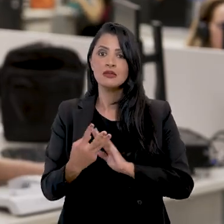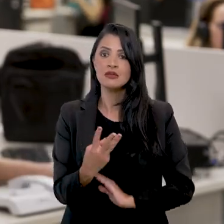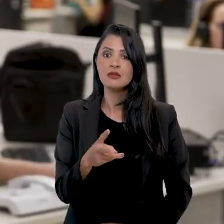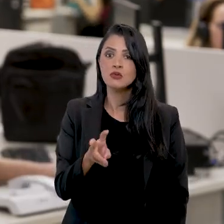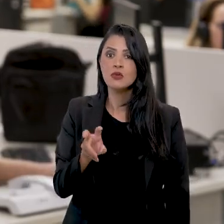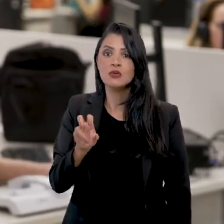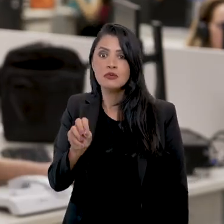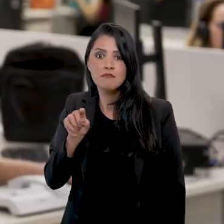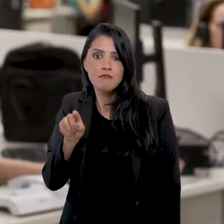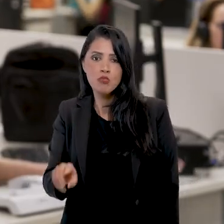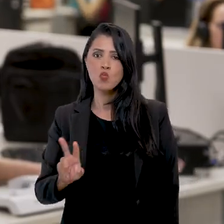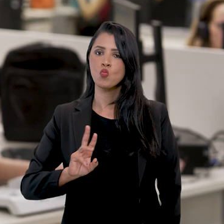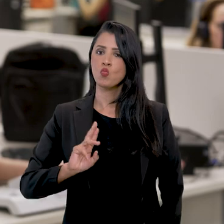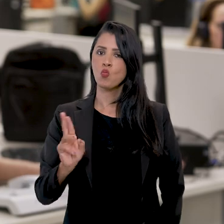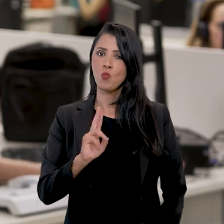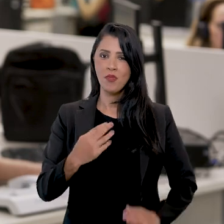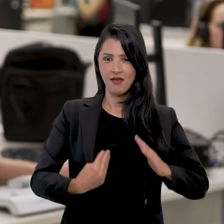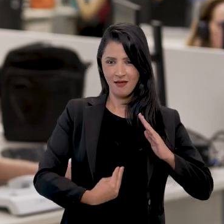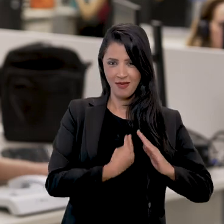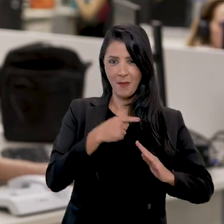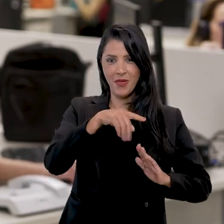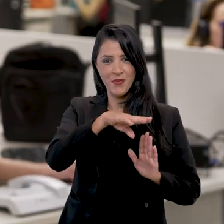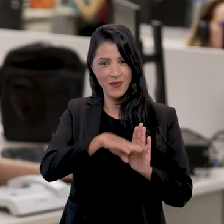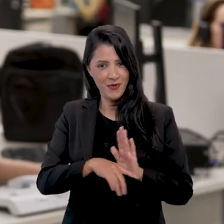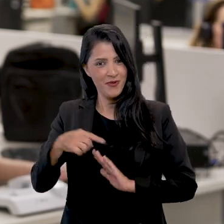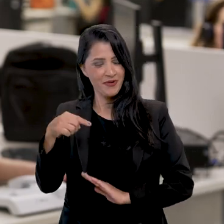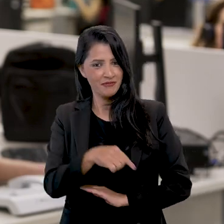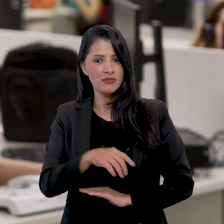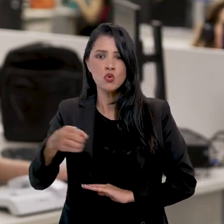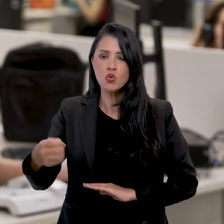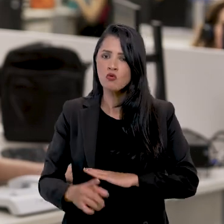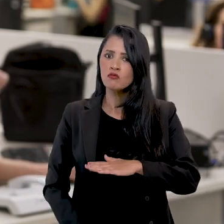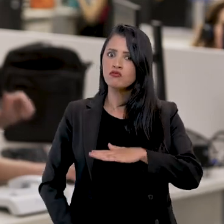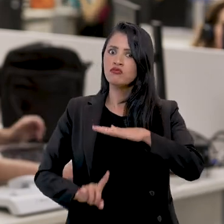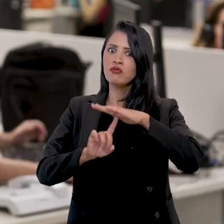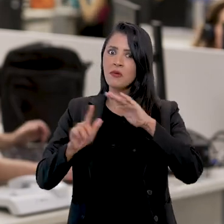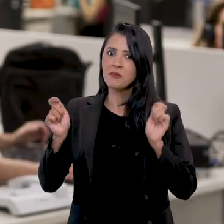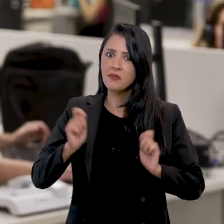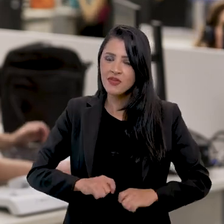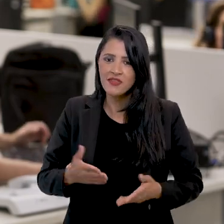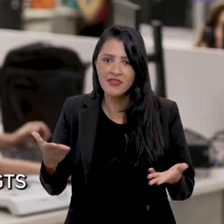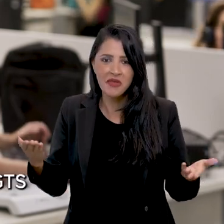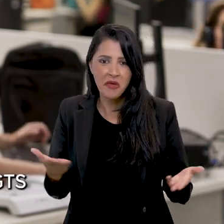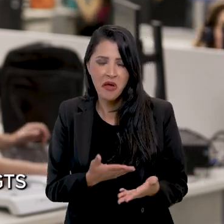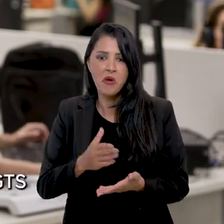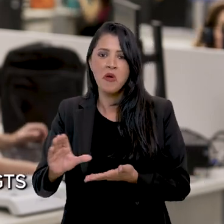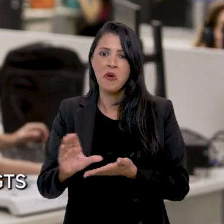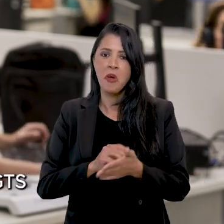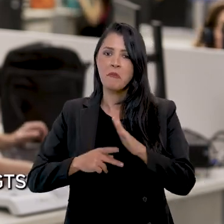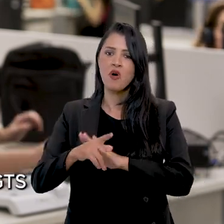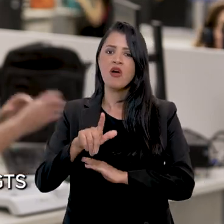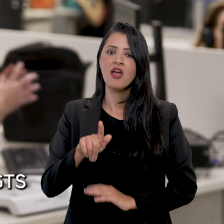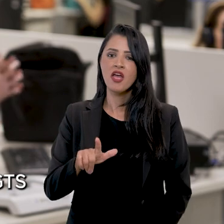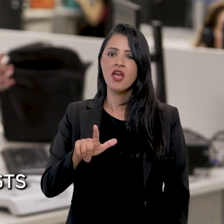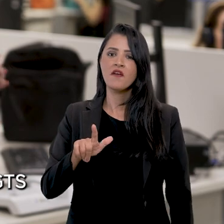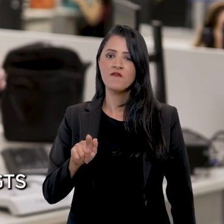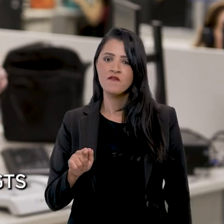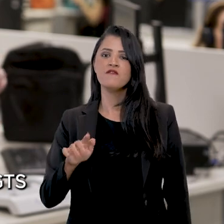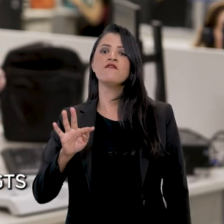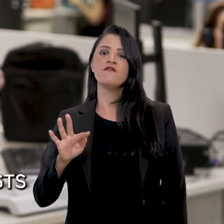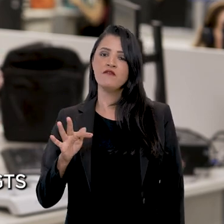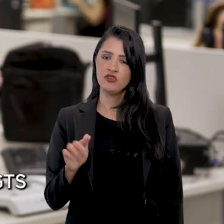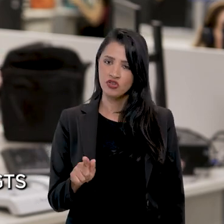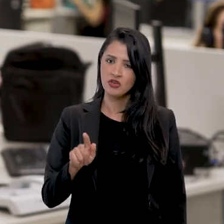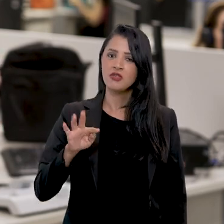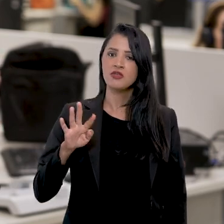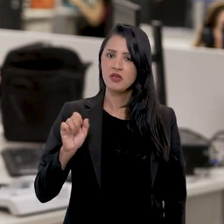imóveis de até R$ 350 mil pelo Minha Casa Minha Vida. O novo limite para financiamentos com recursos